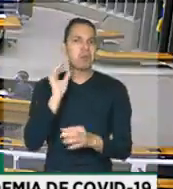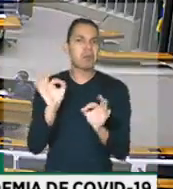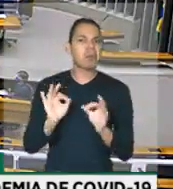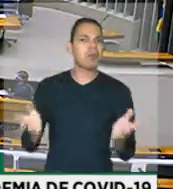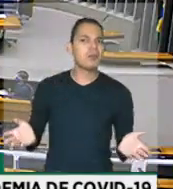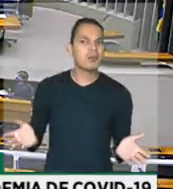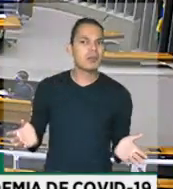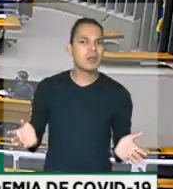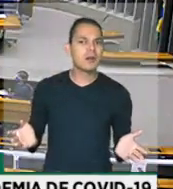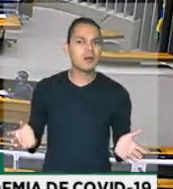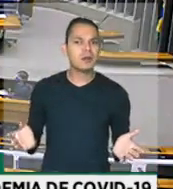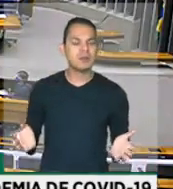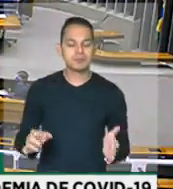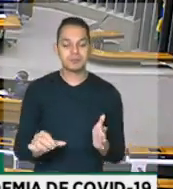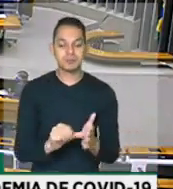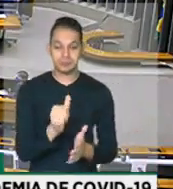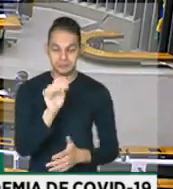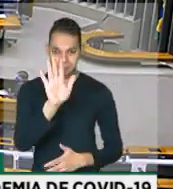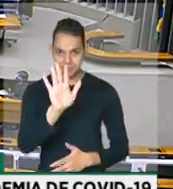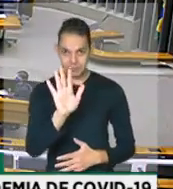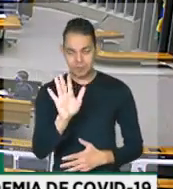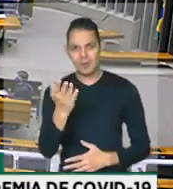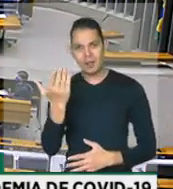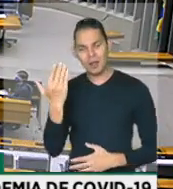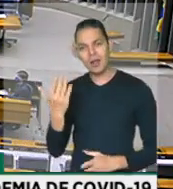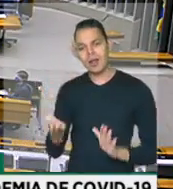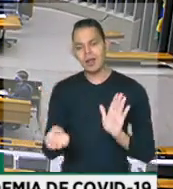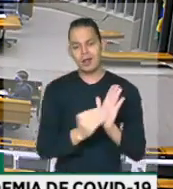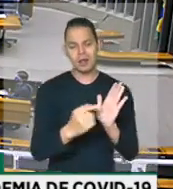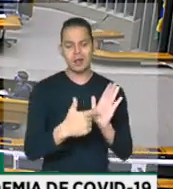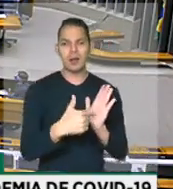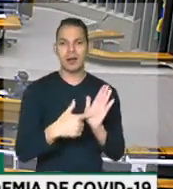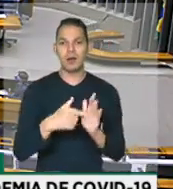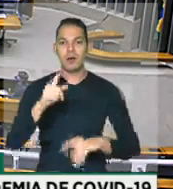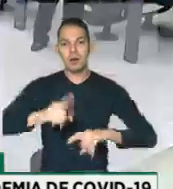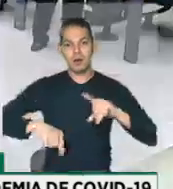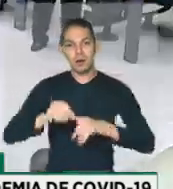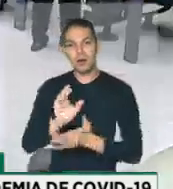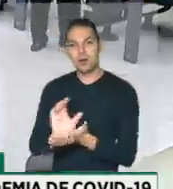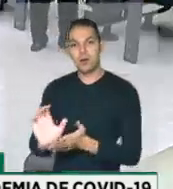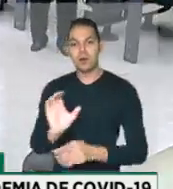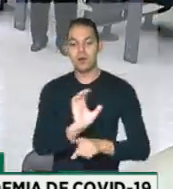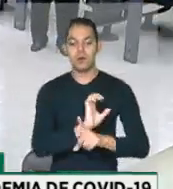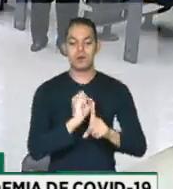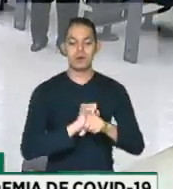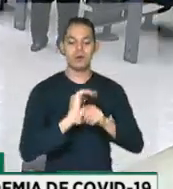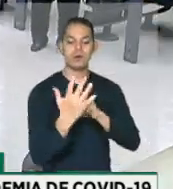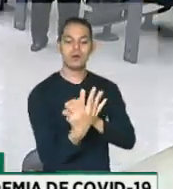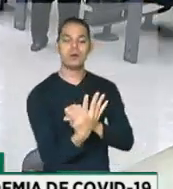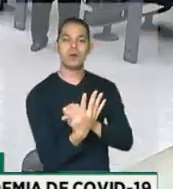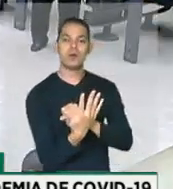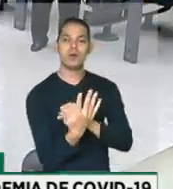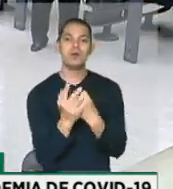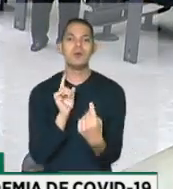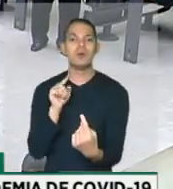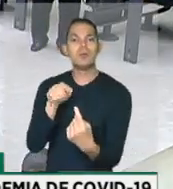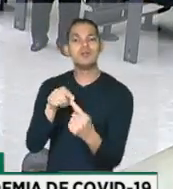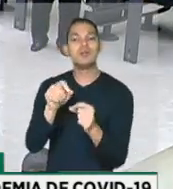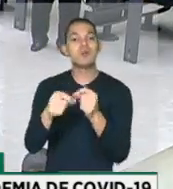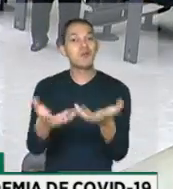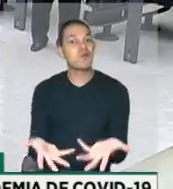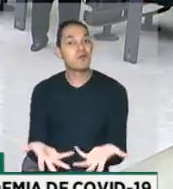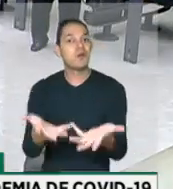Volto aqui com a Nátira. Primeiro, quando a gente coloca que o recurso está indo para o Covid-19 com o objetivo de